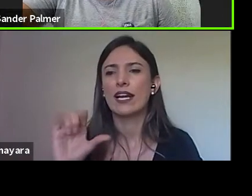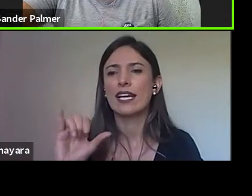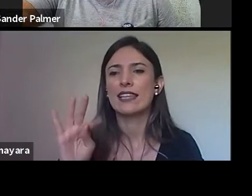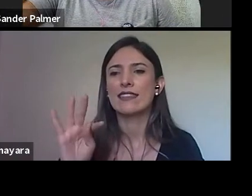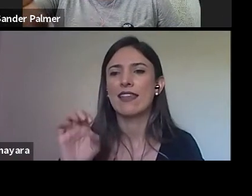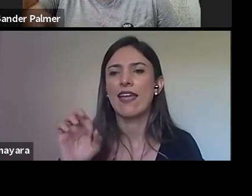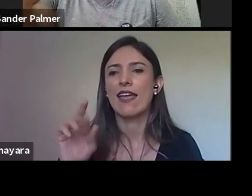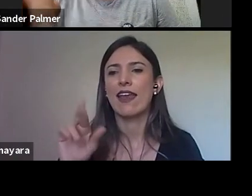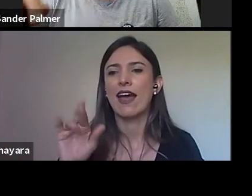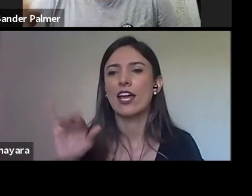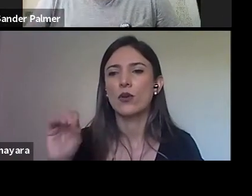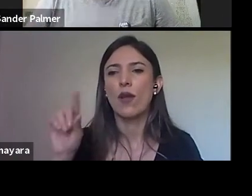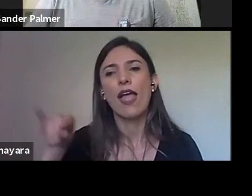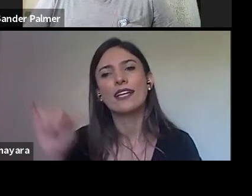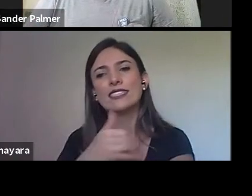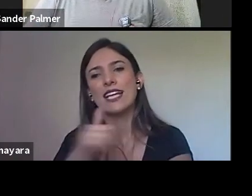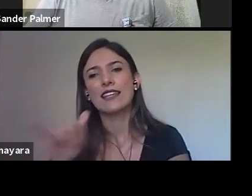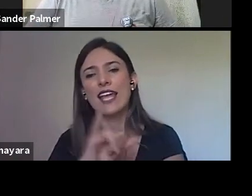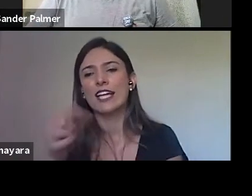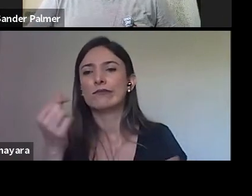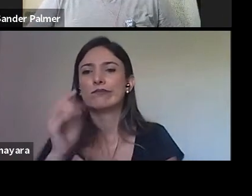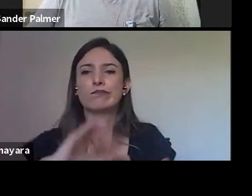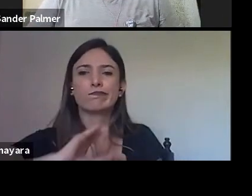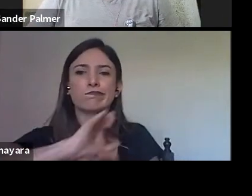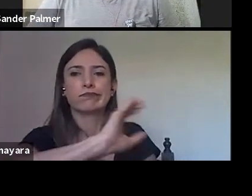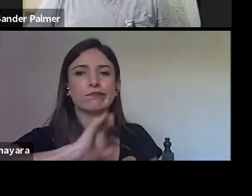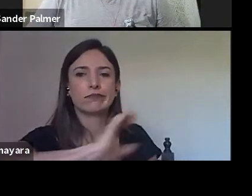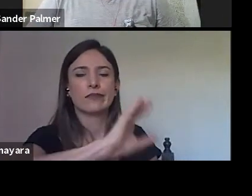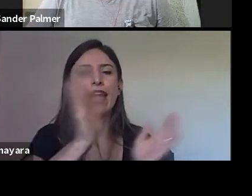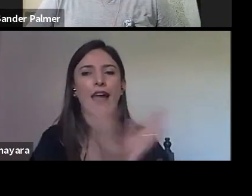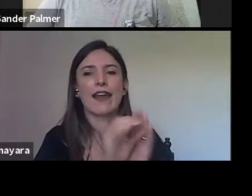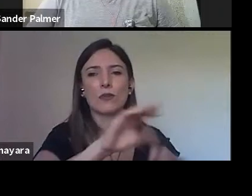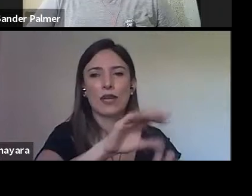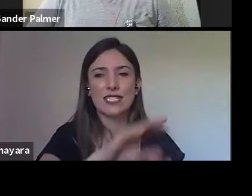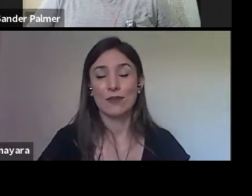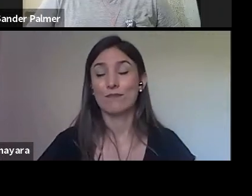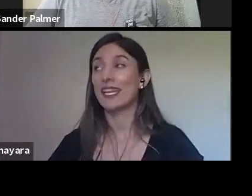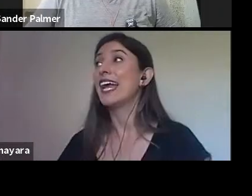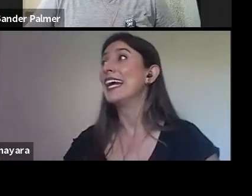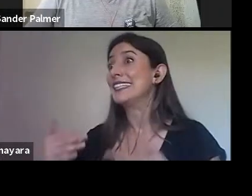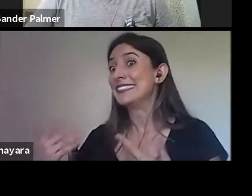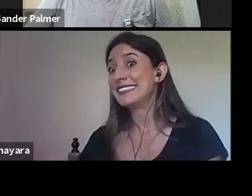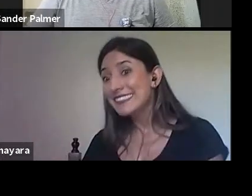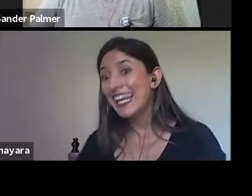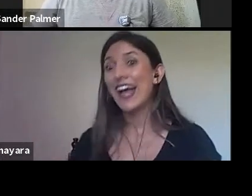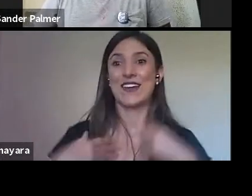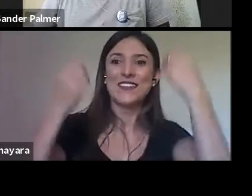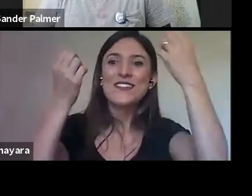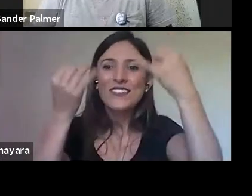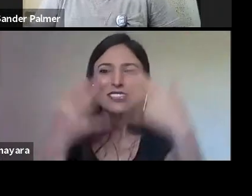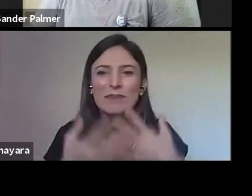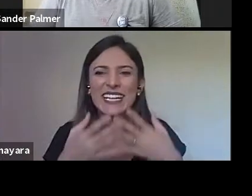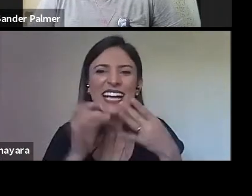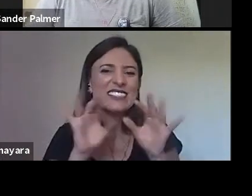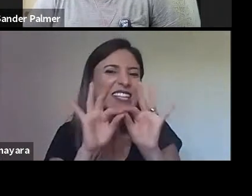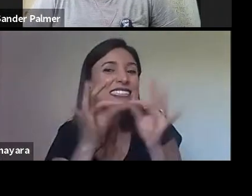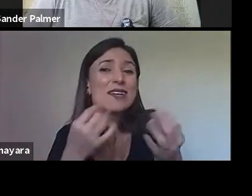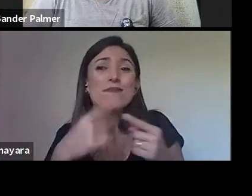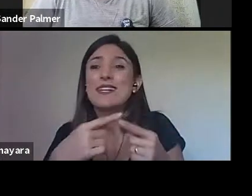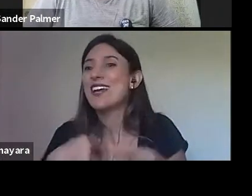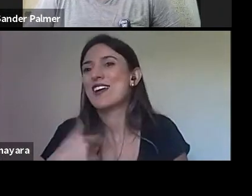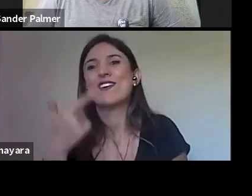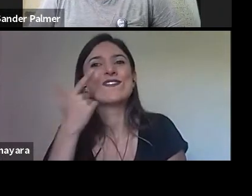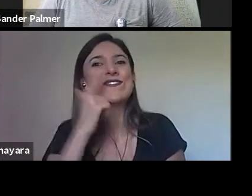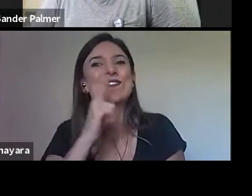bom, aí eu vou falar muito pouco porque eu acho que eu não tenho muito domínio sobre esse subsídio literário,